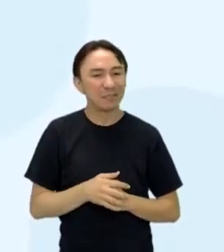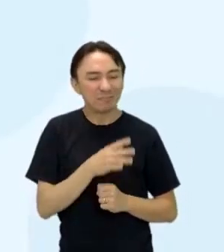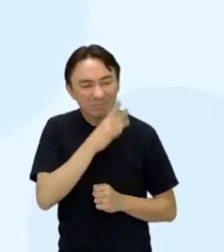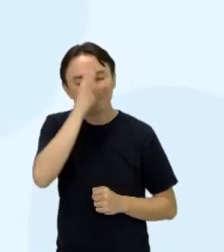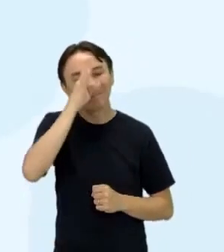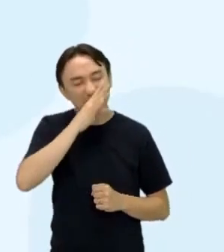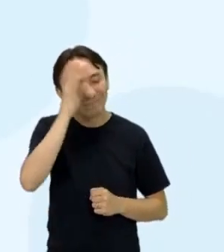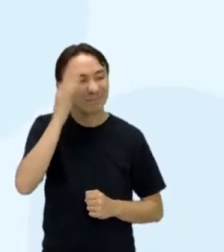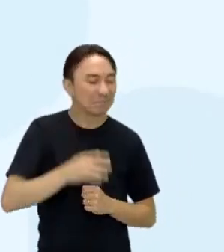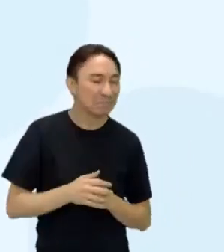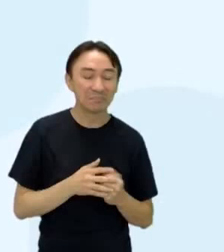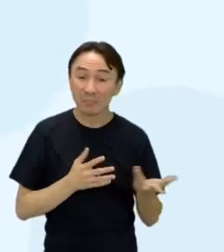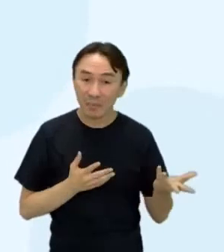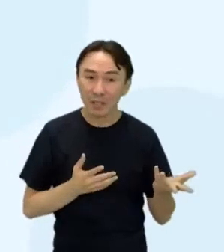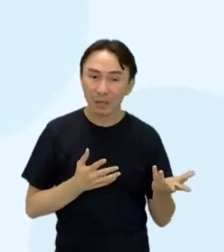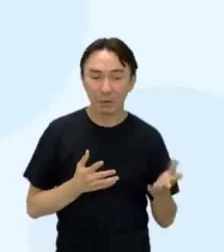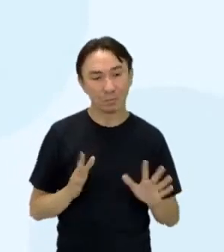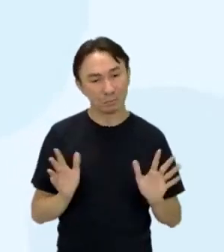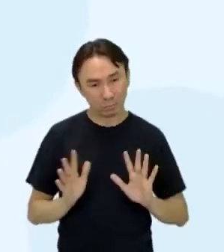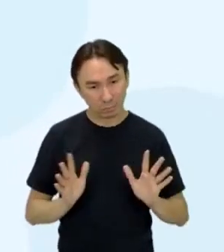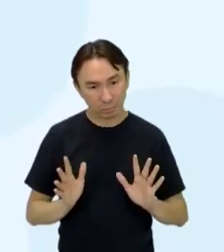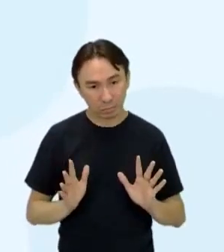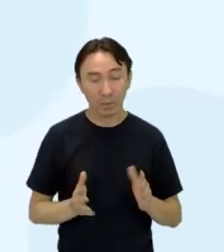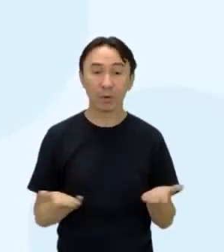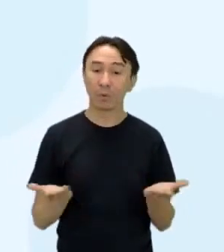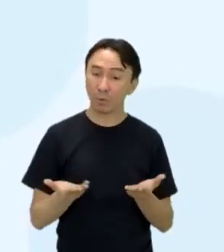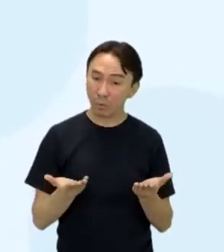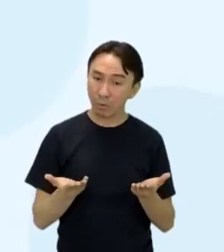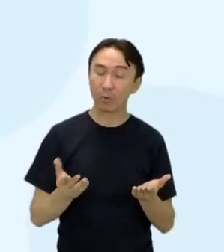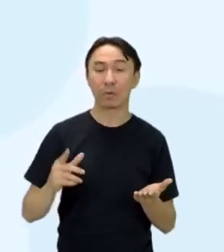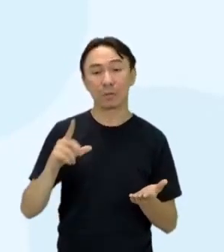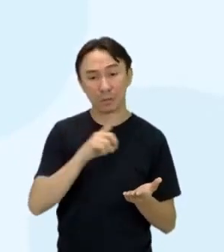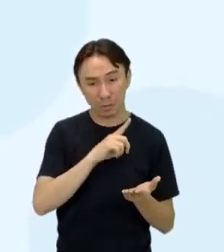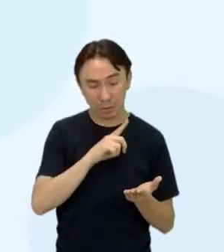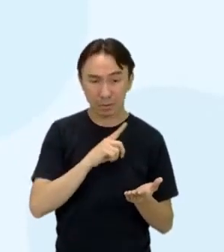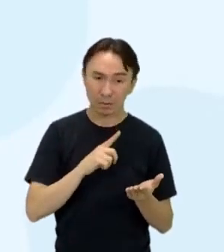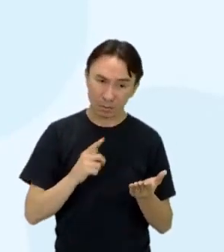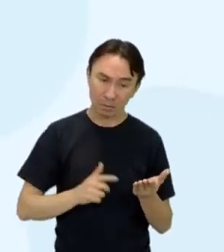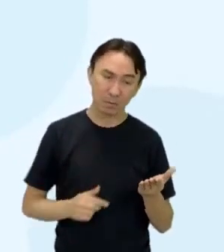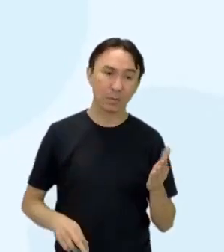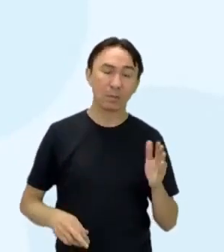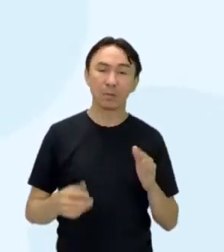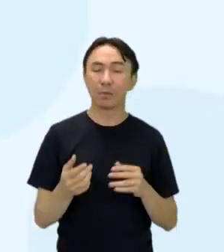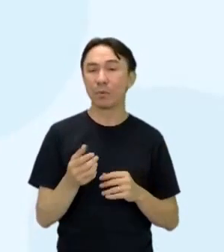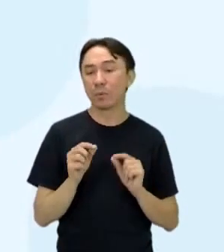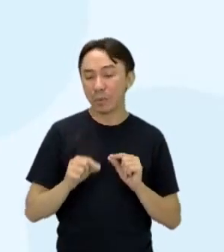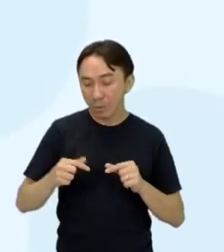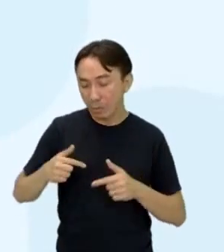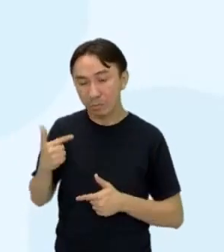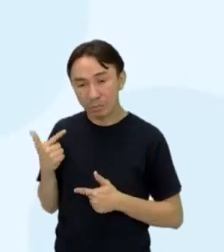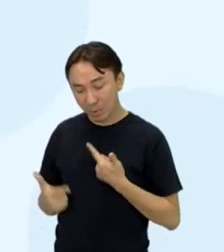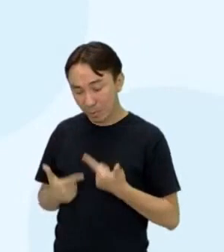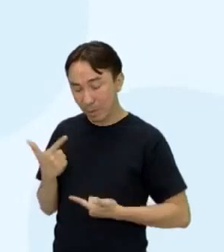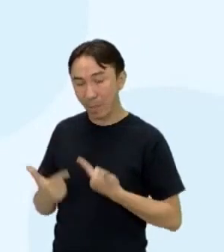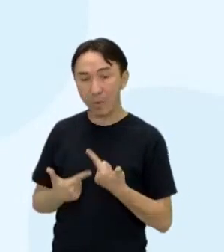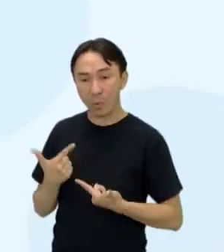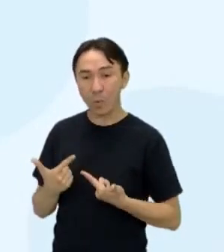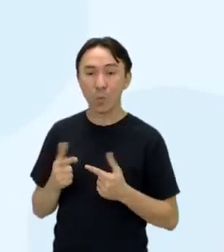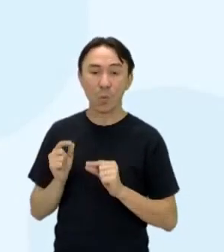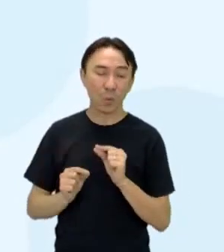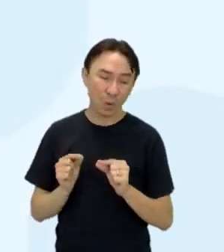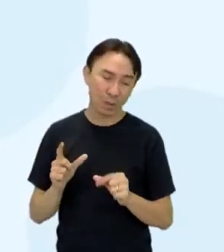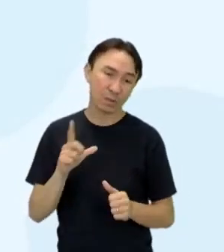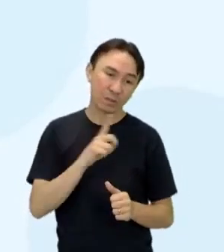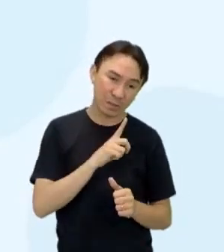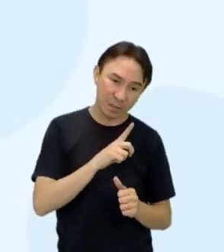Não posso dar aqui mais do que alguns extractos do meu trabalho. Basta saber que tem nada menos do que